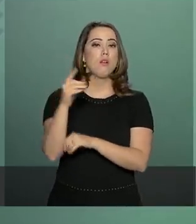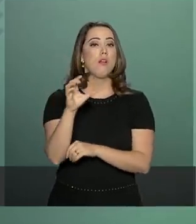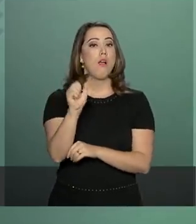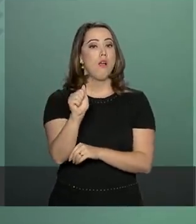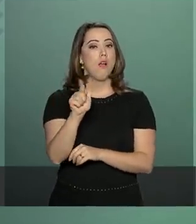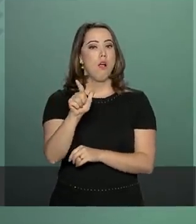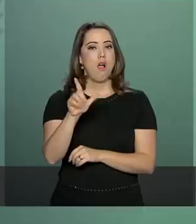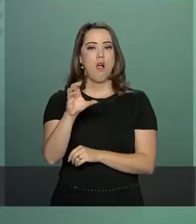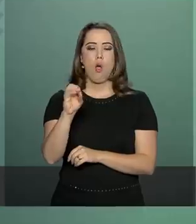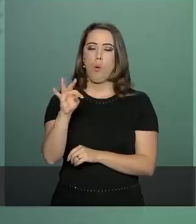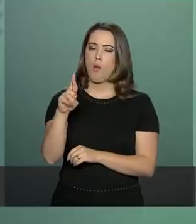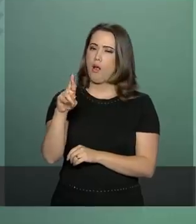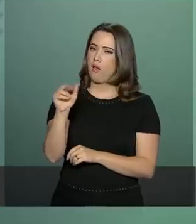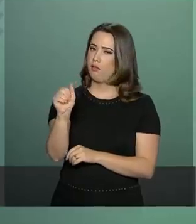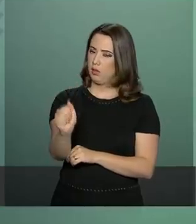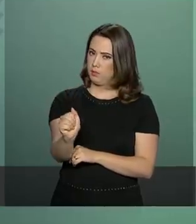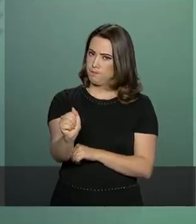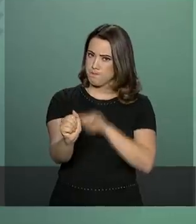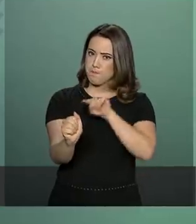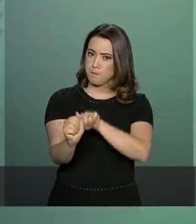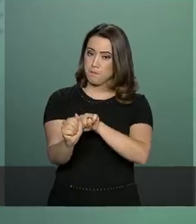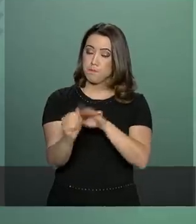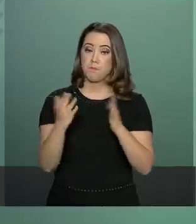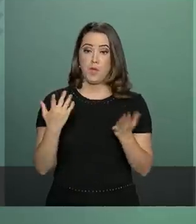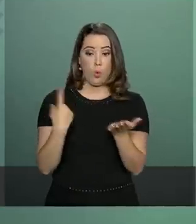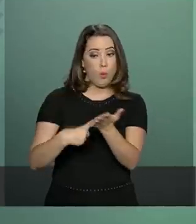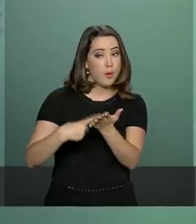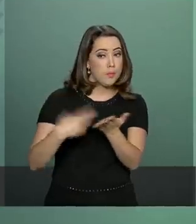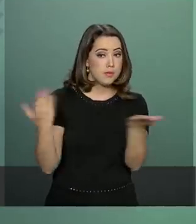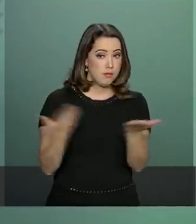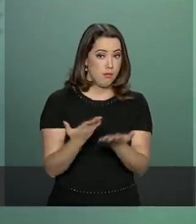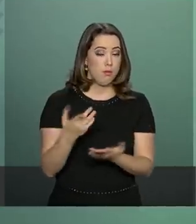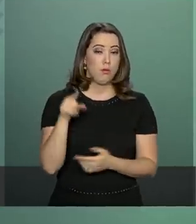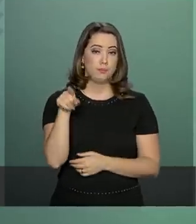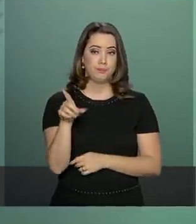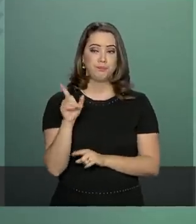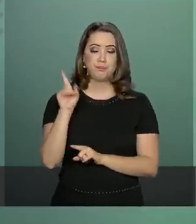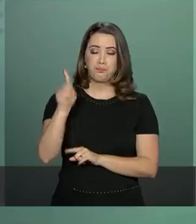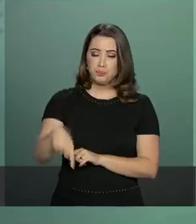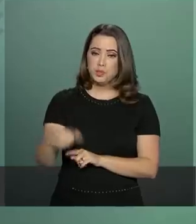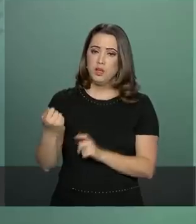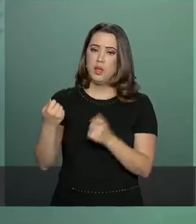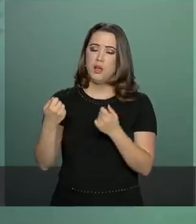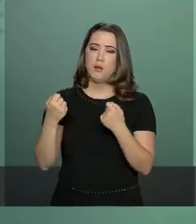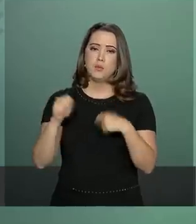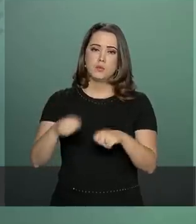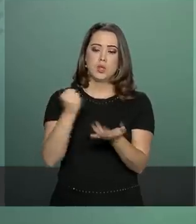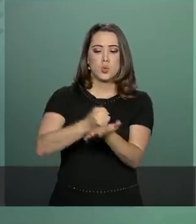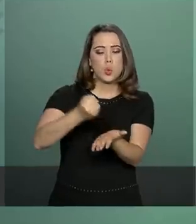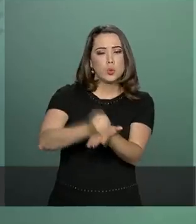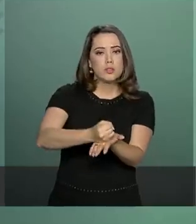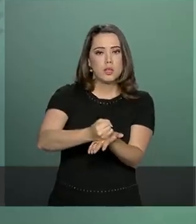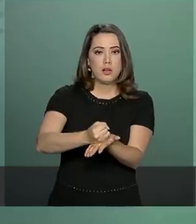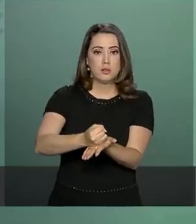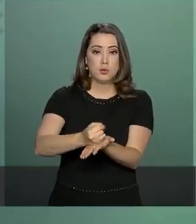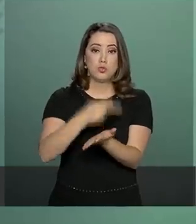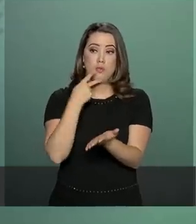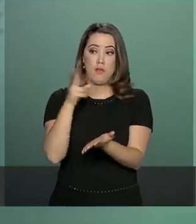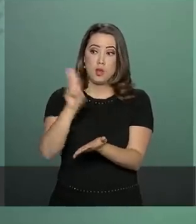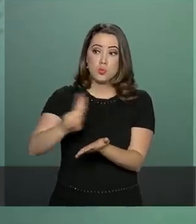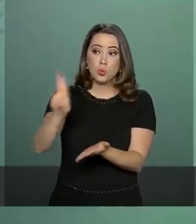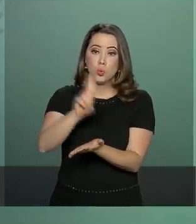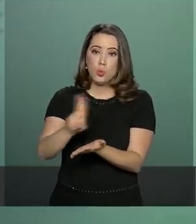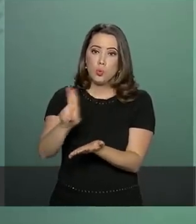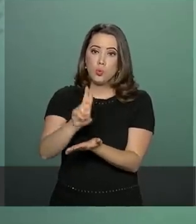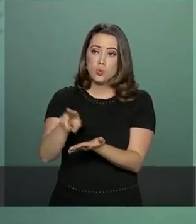acordo para viabilizar o uso comercial do Centro Reforço Espacial de